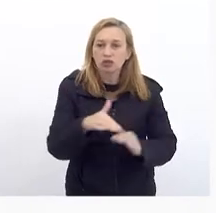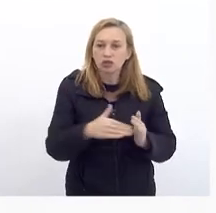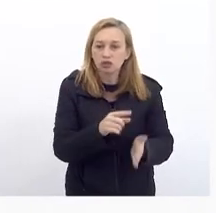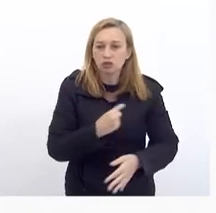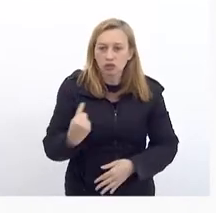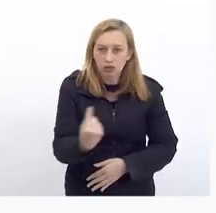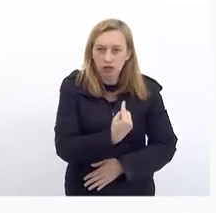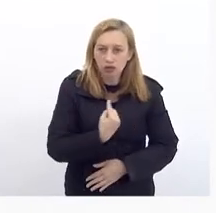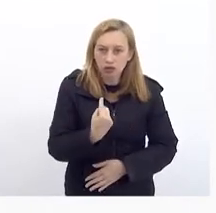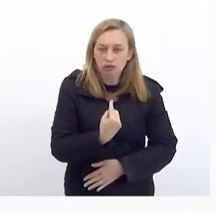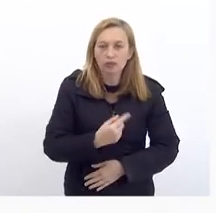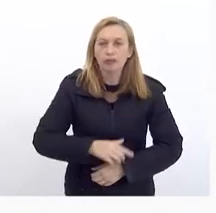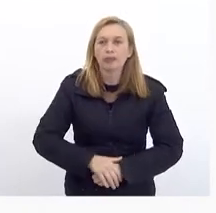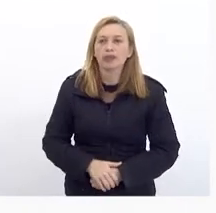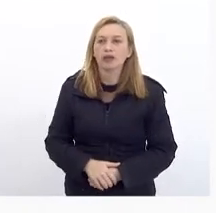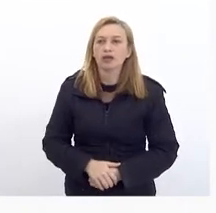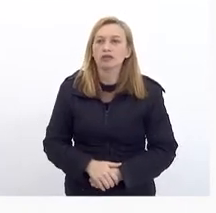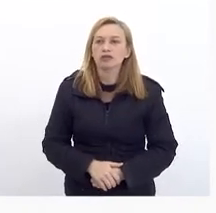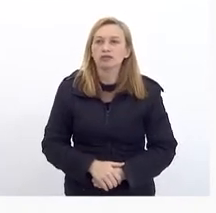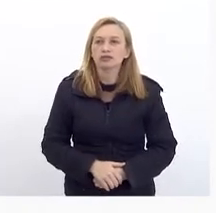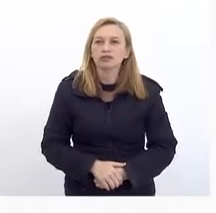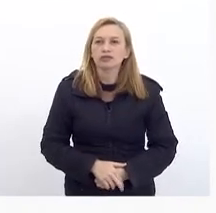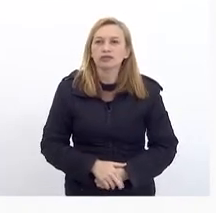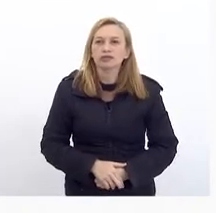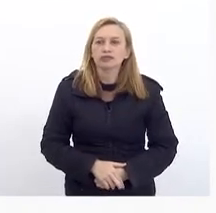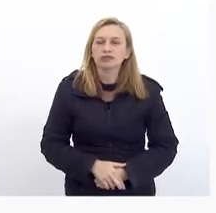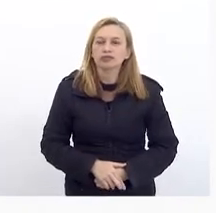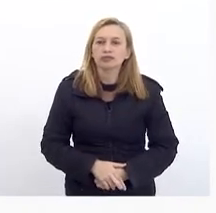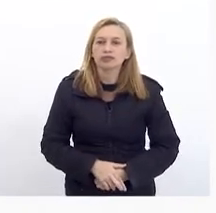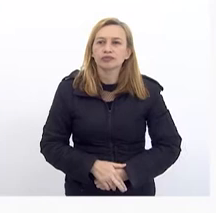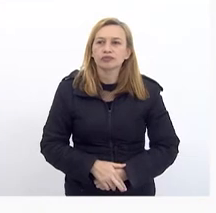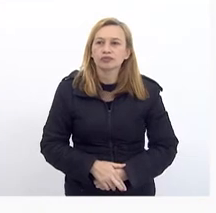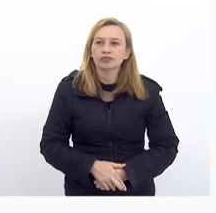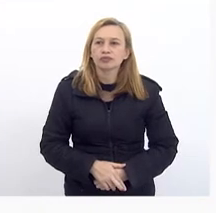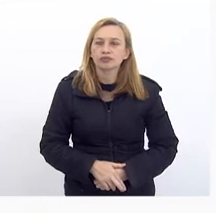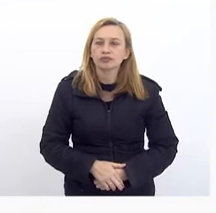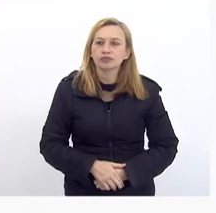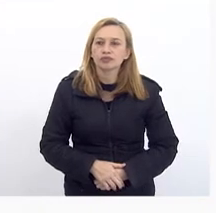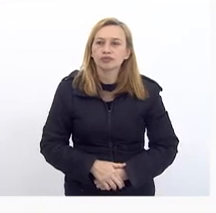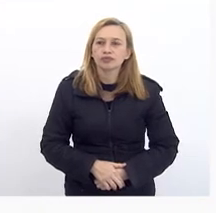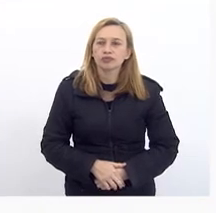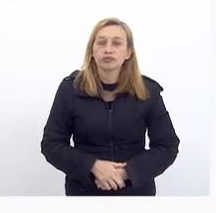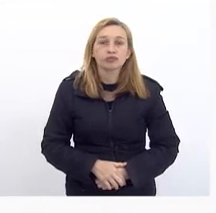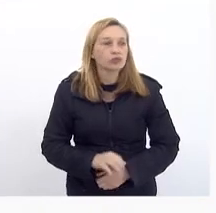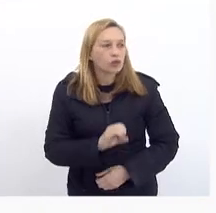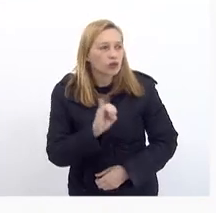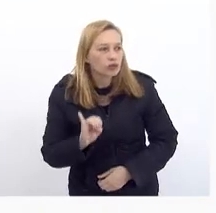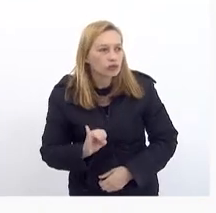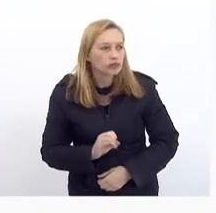Vendo Por não